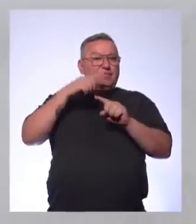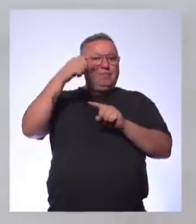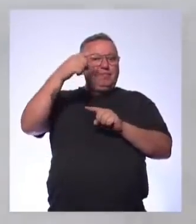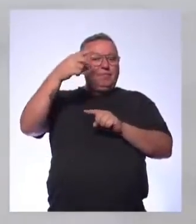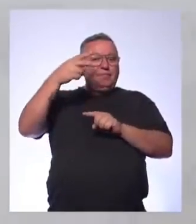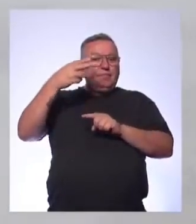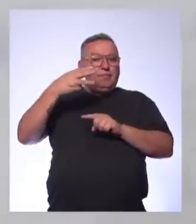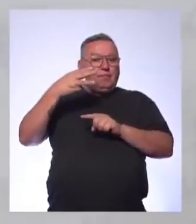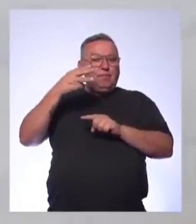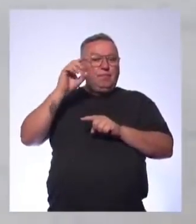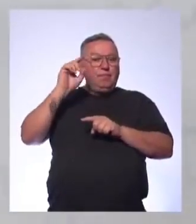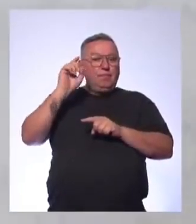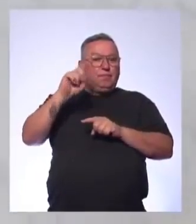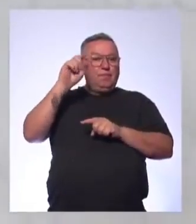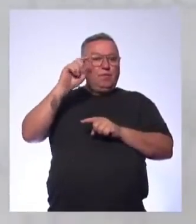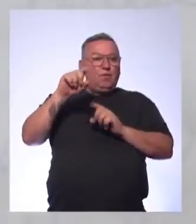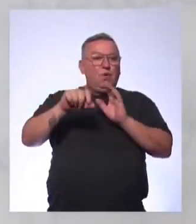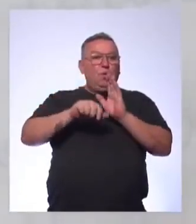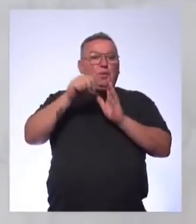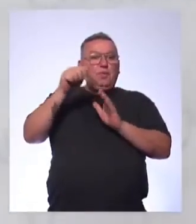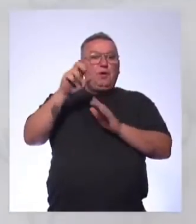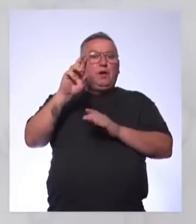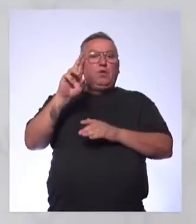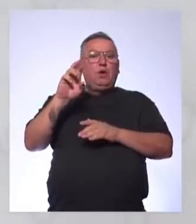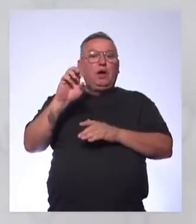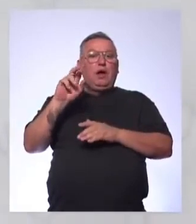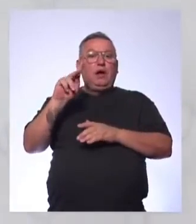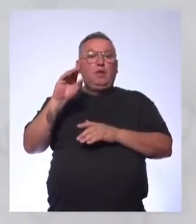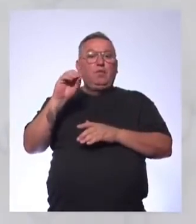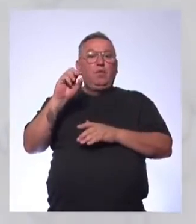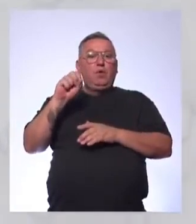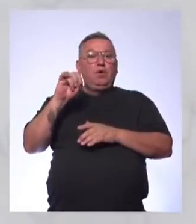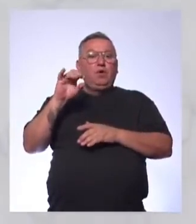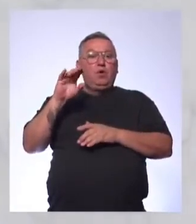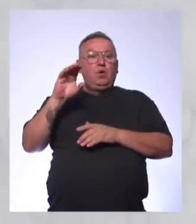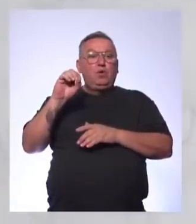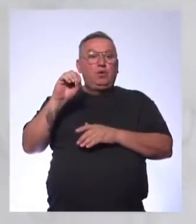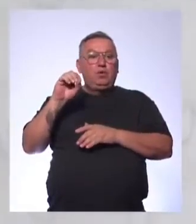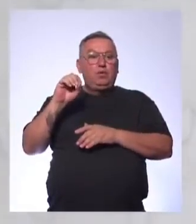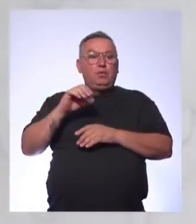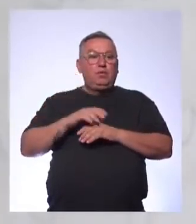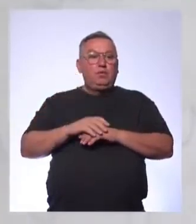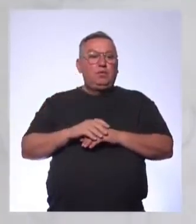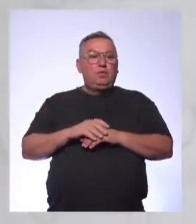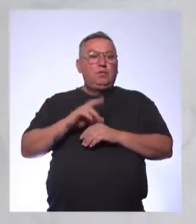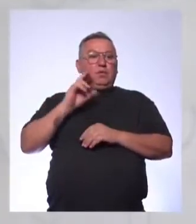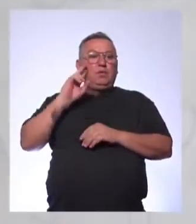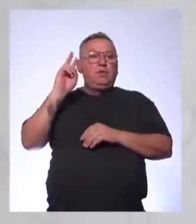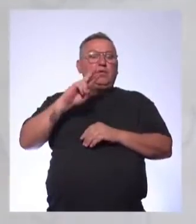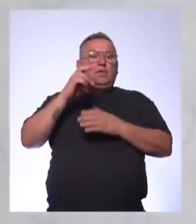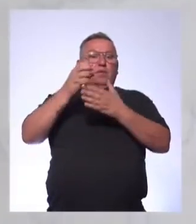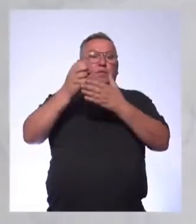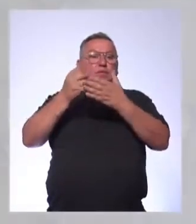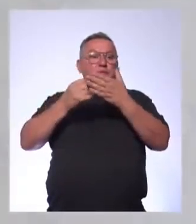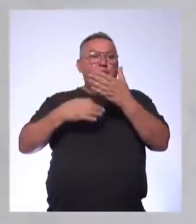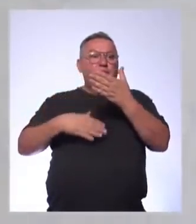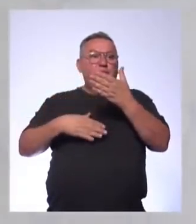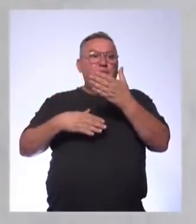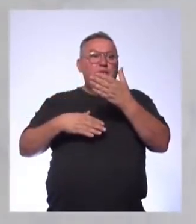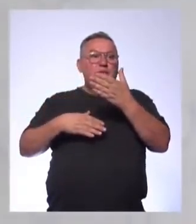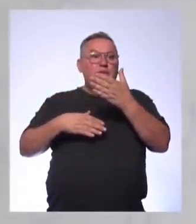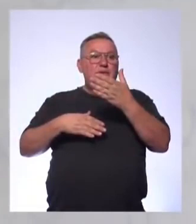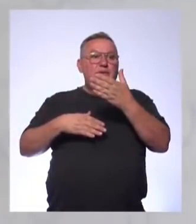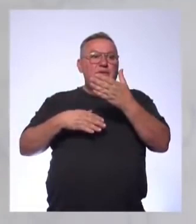links Se eu não me engano o repositório é o primeiro Tá? Porque eu não enxergo, viu gente? Aí ele vai abrir, ele está dando risada